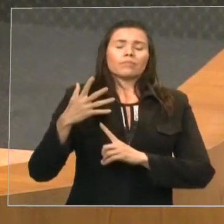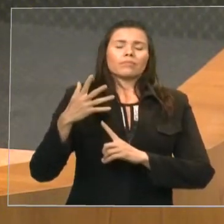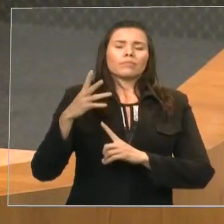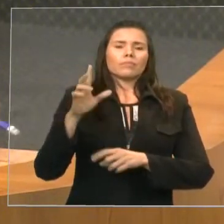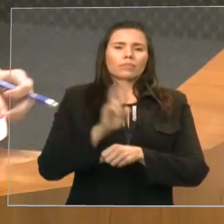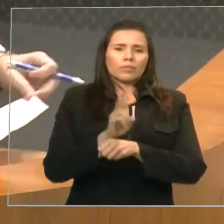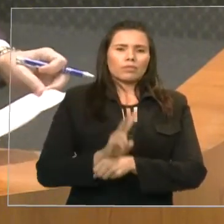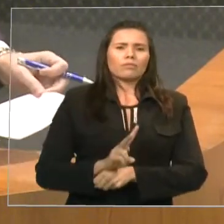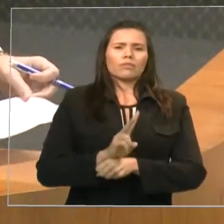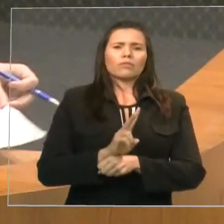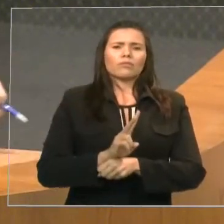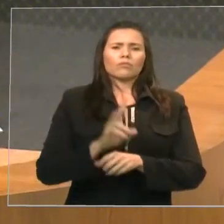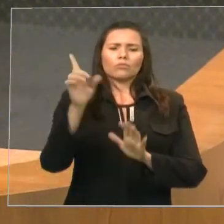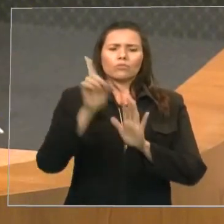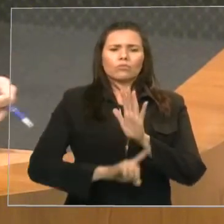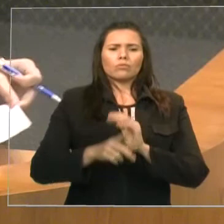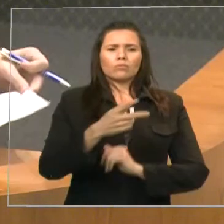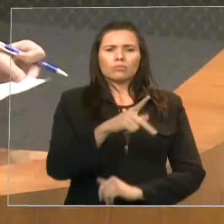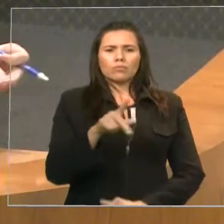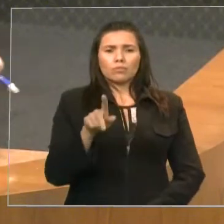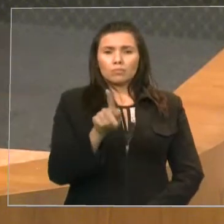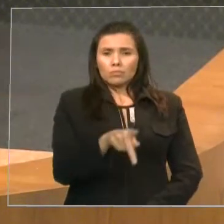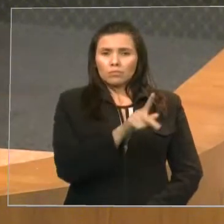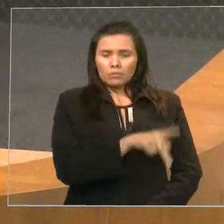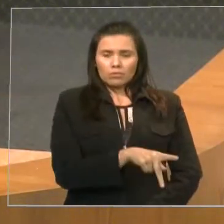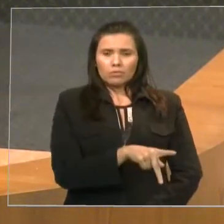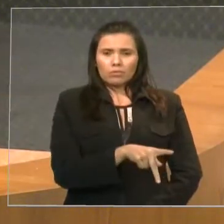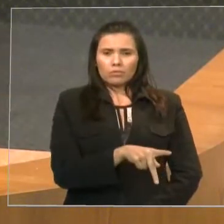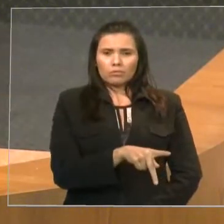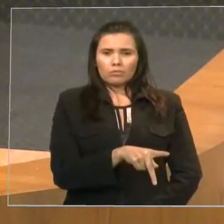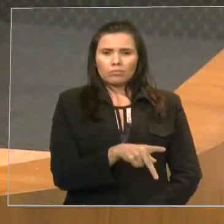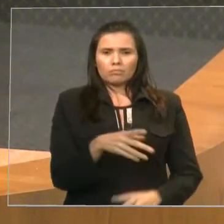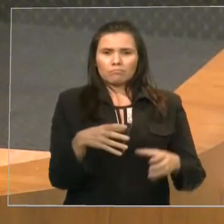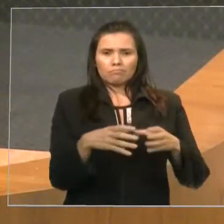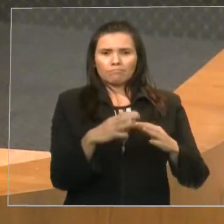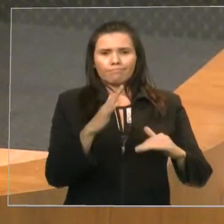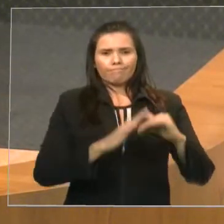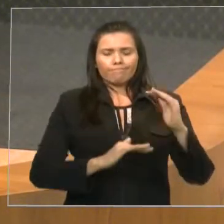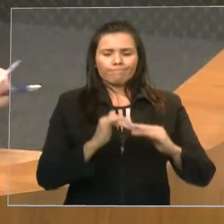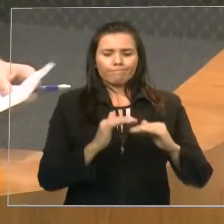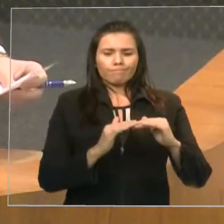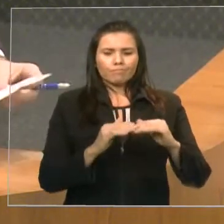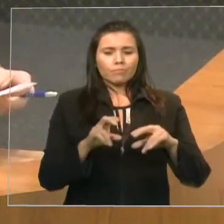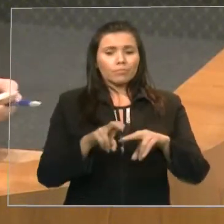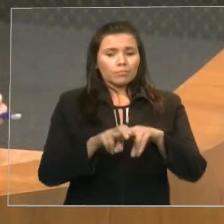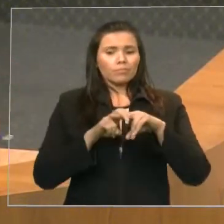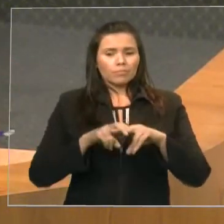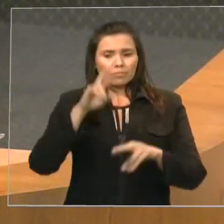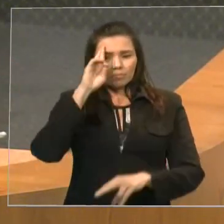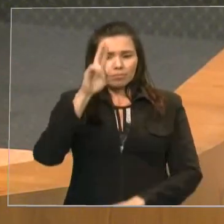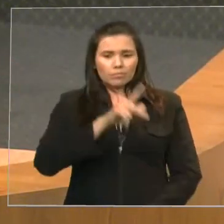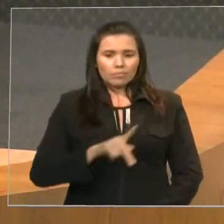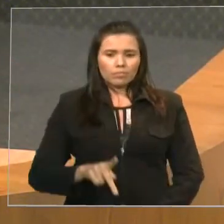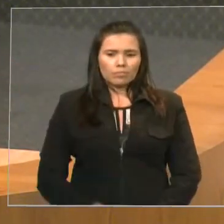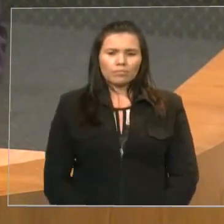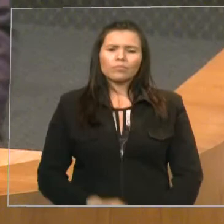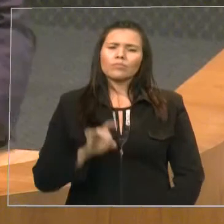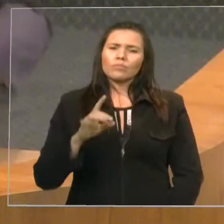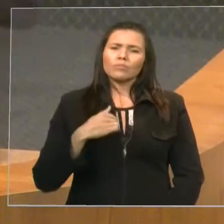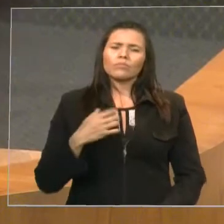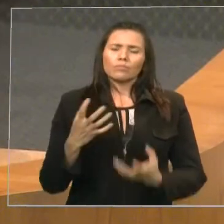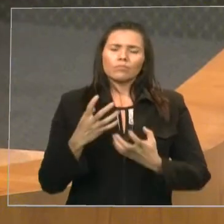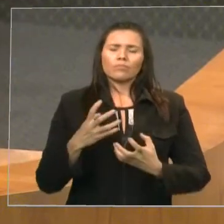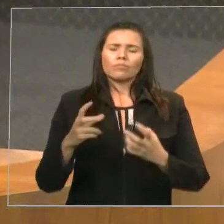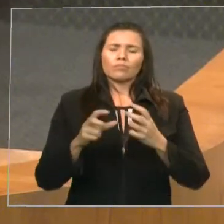essas são as minhas palavras.